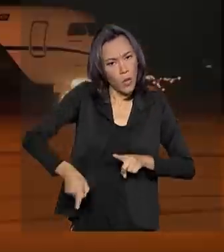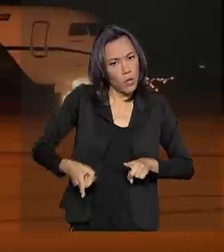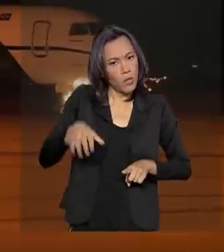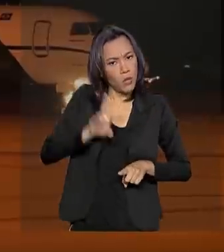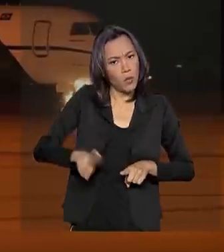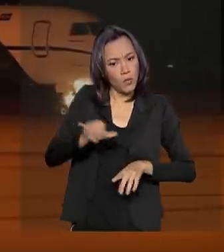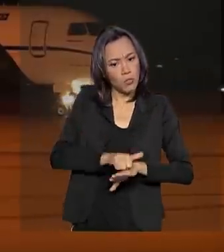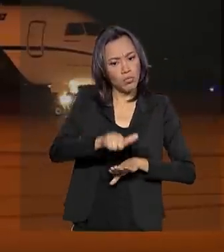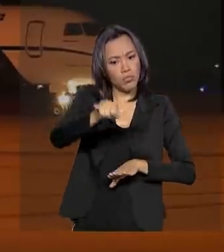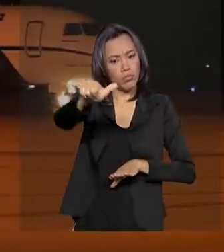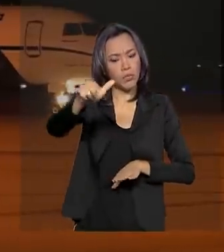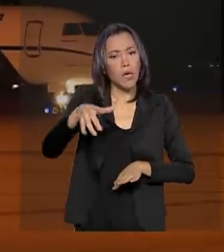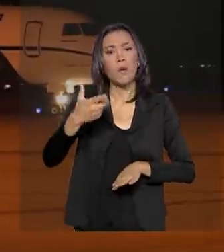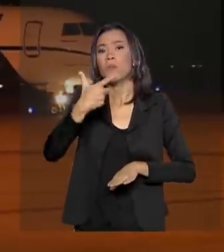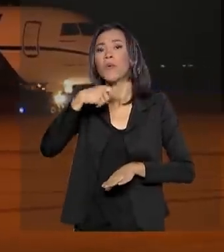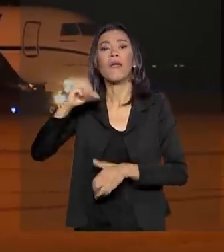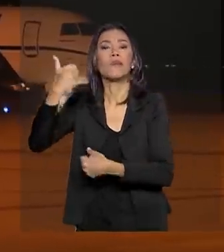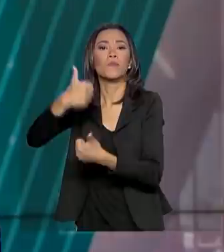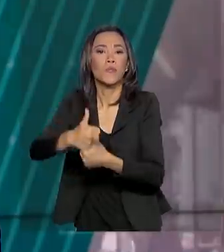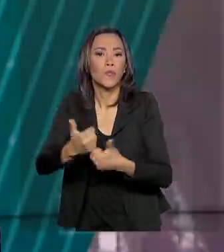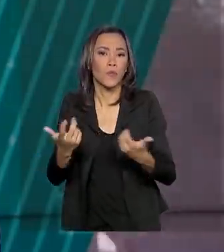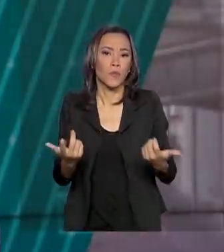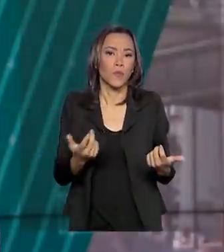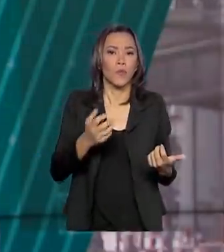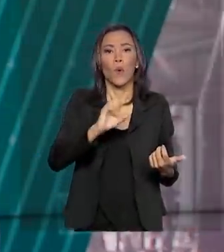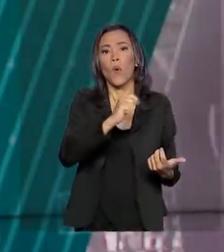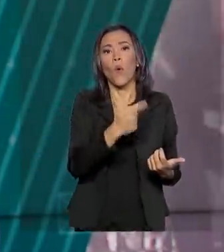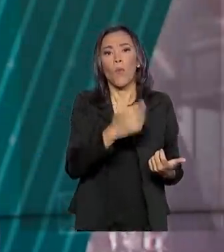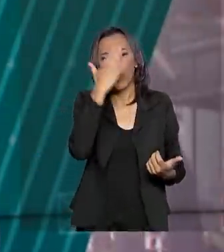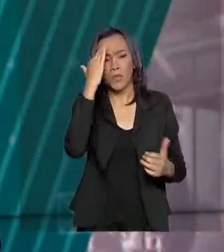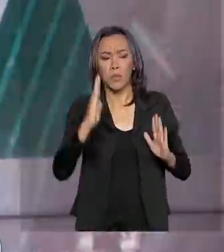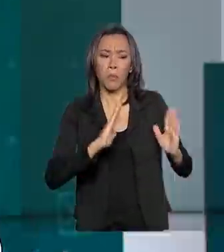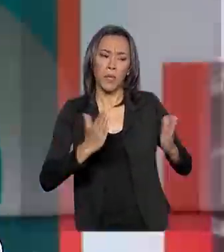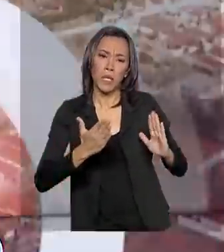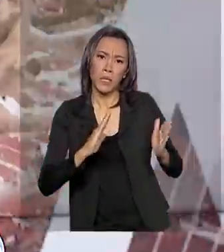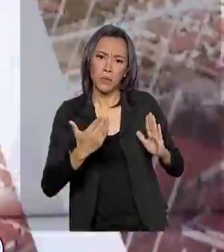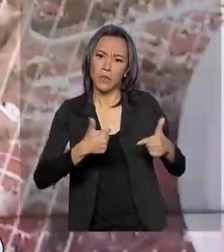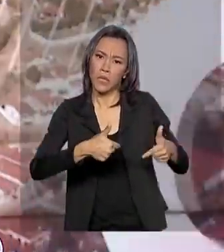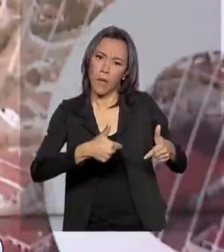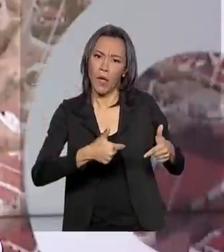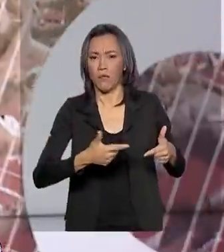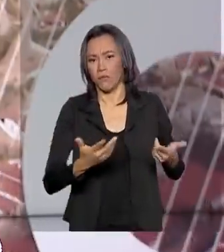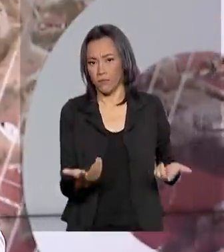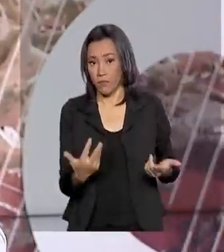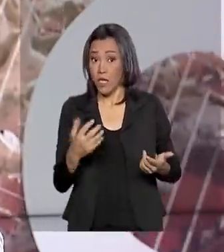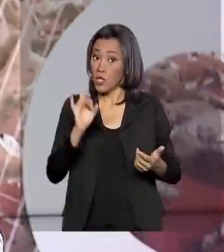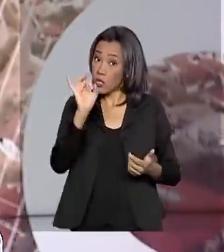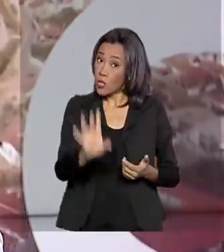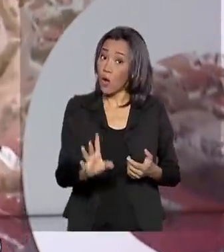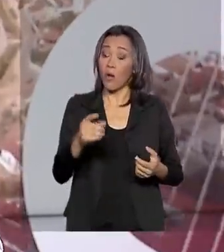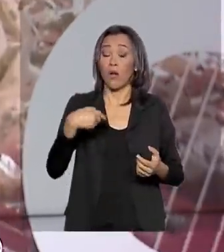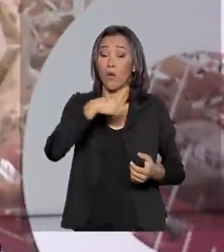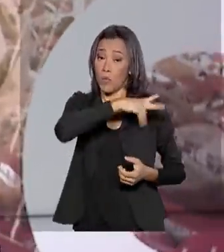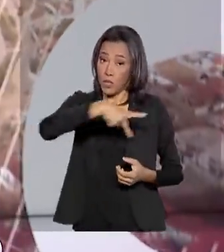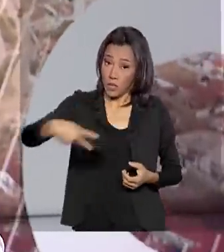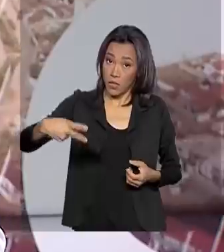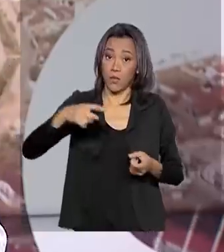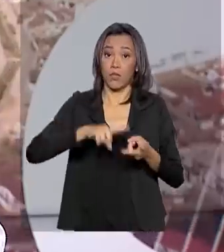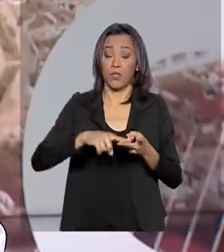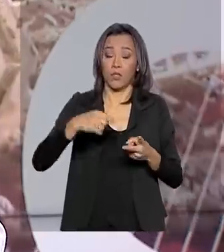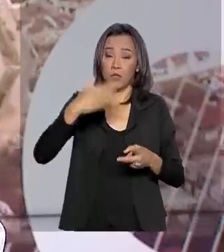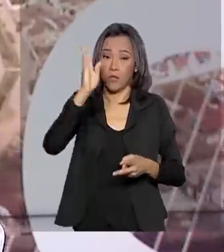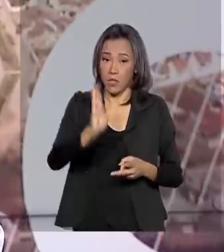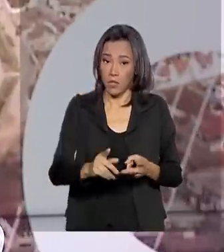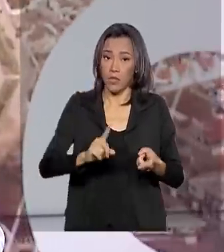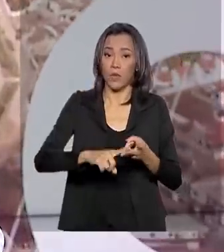aeronaves por interinos e substitutos. A autorização se restringe ao vice-presidente da República, aos presidentes do Senado e